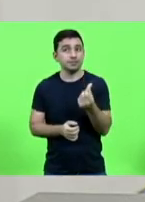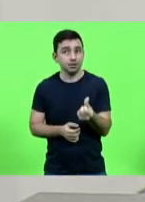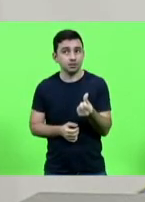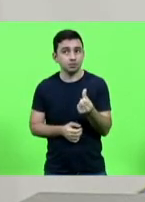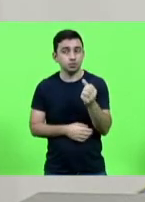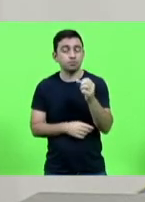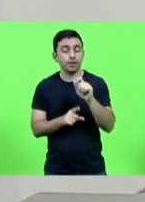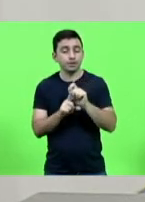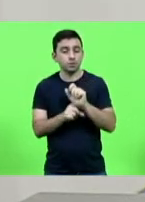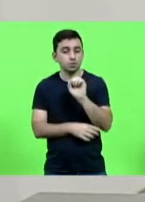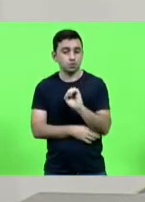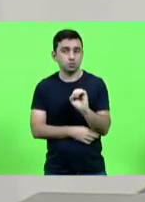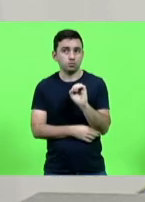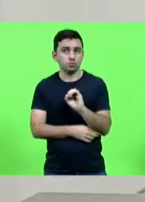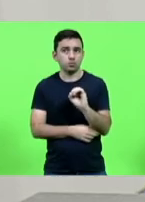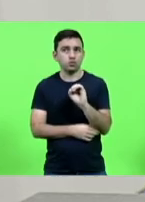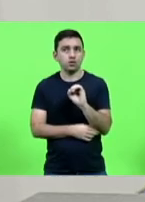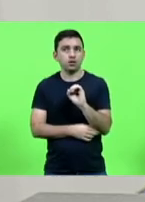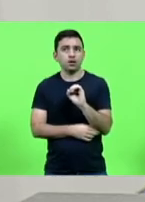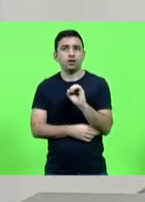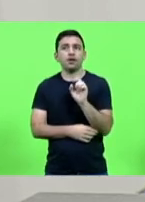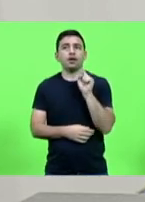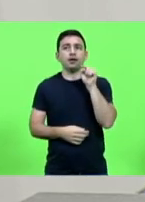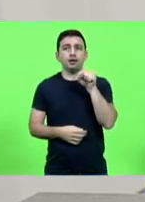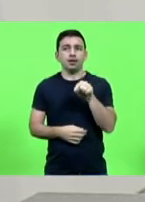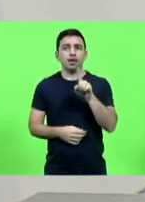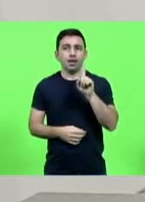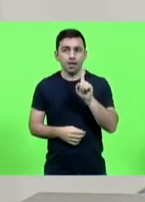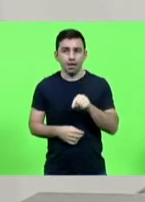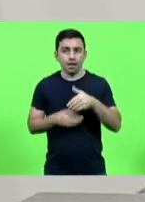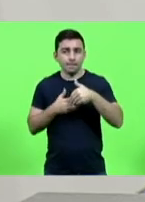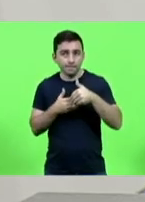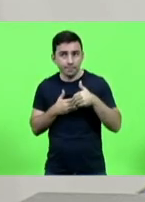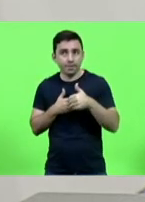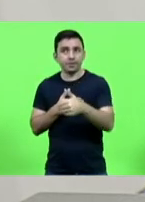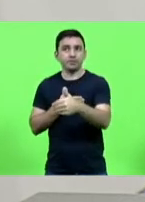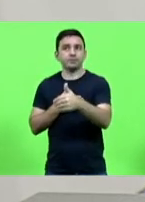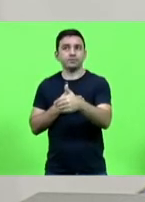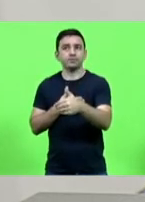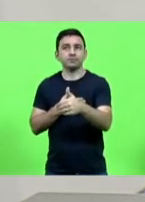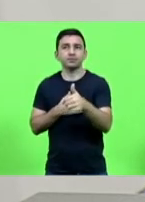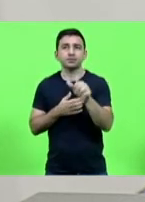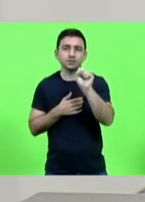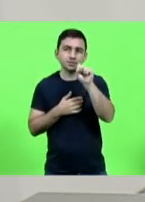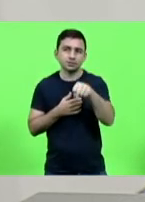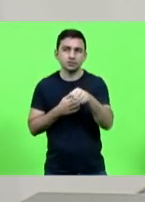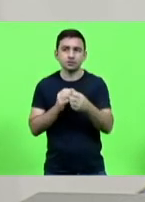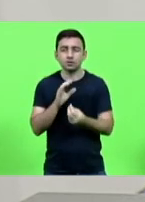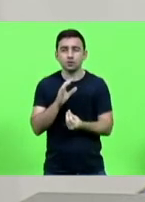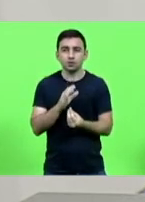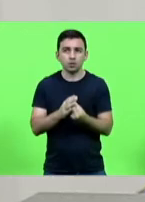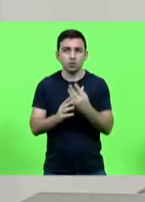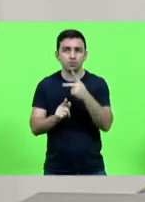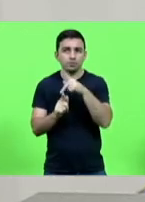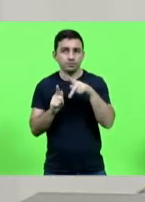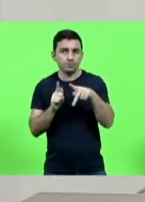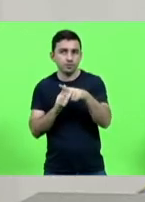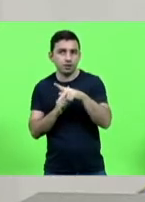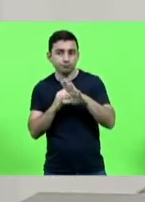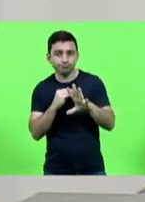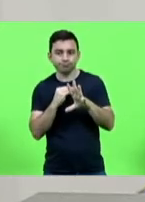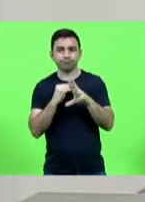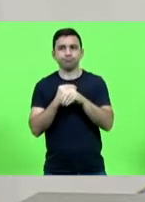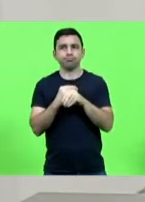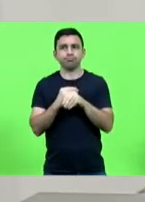2016 que foi quando a partir dali sim se criou a previdência complementar